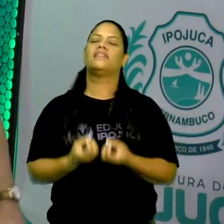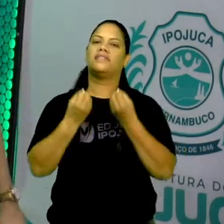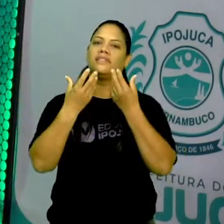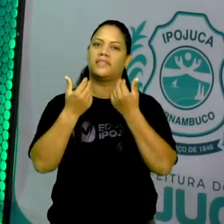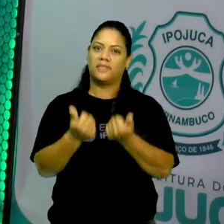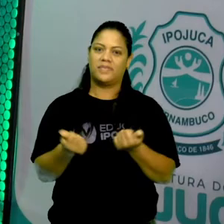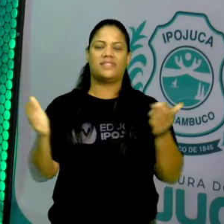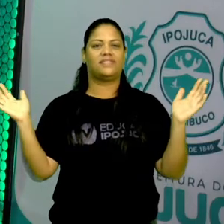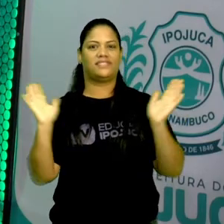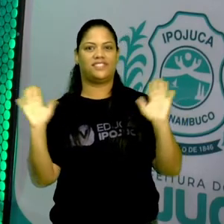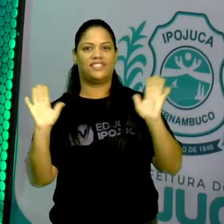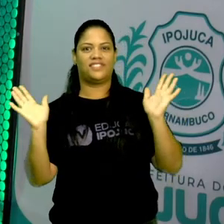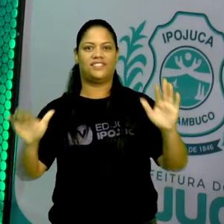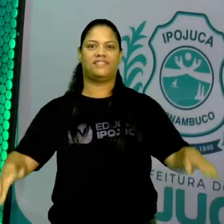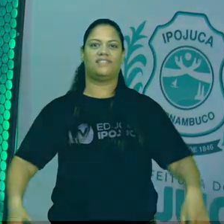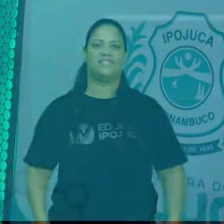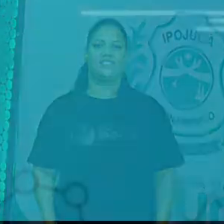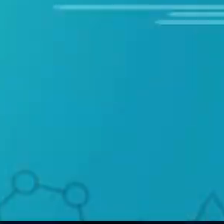bem e até a próxima.